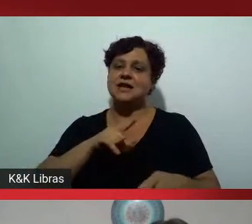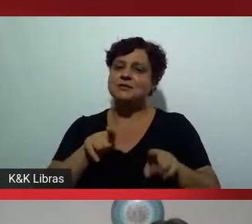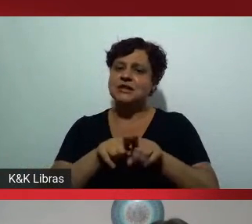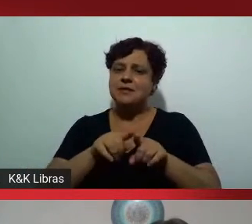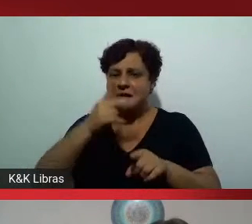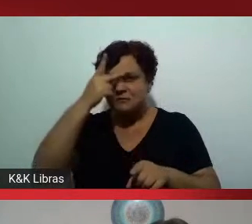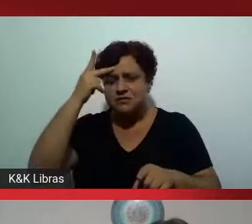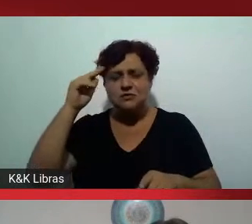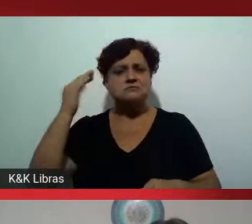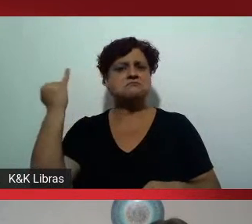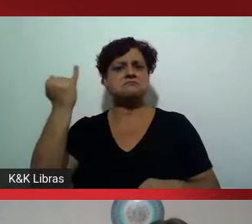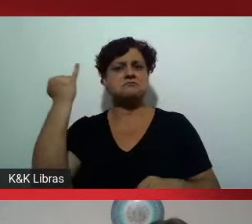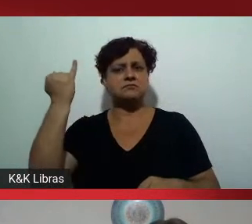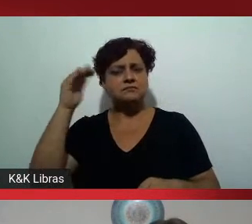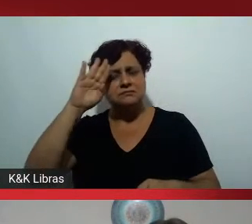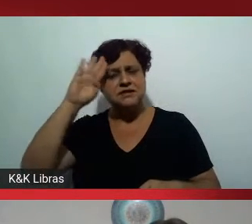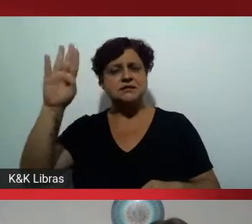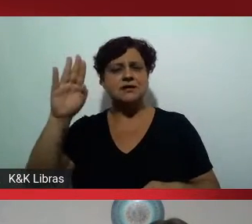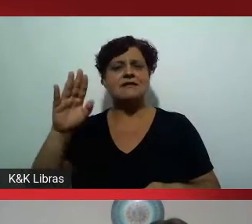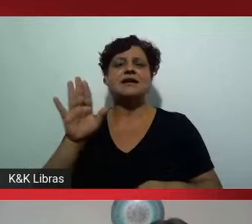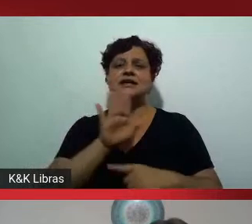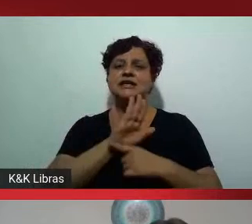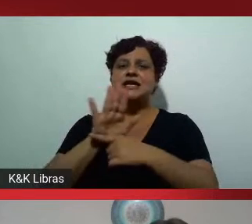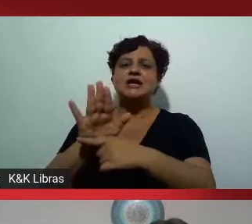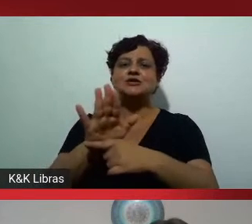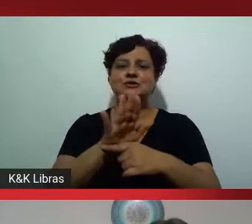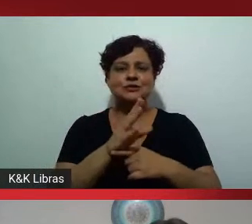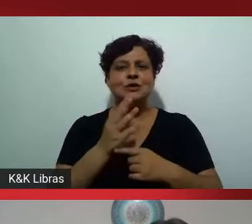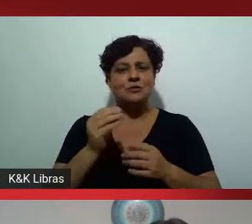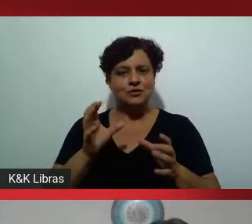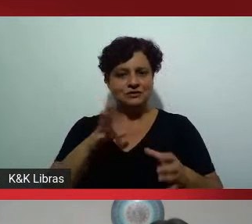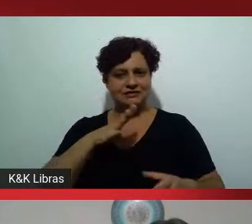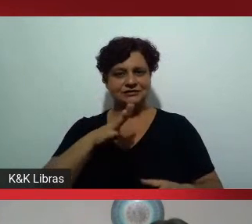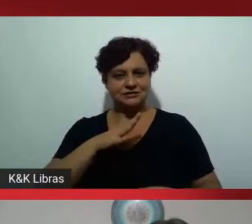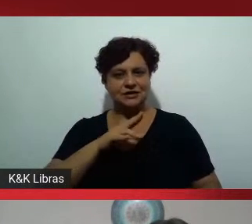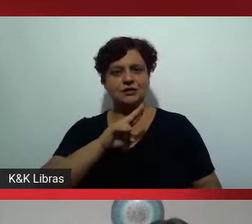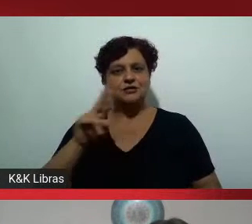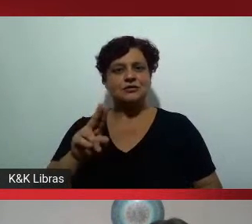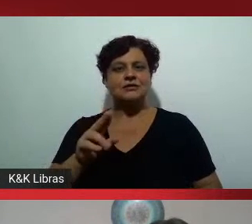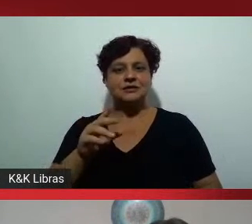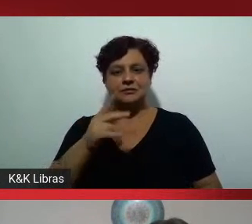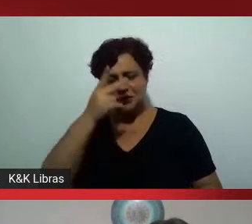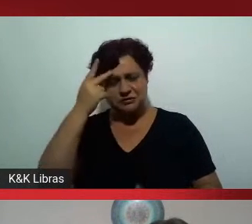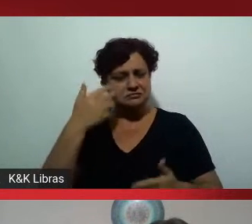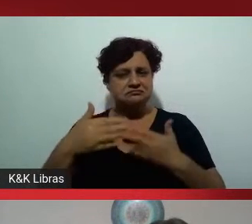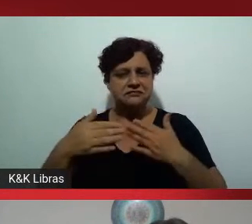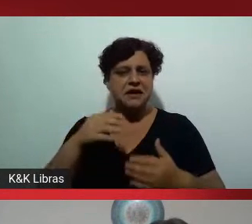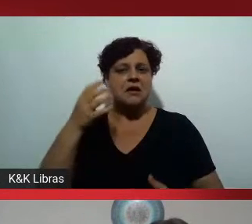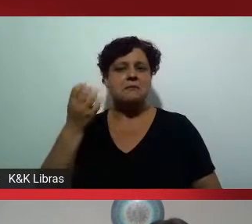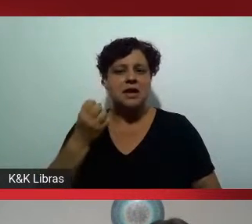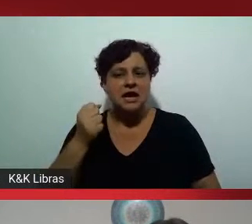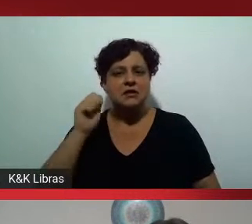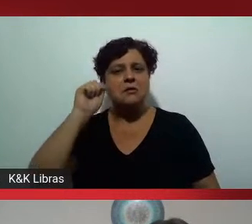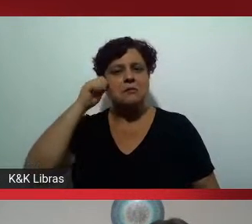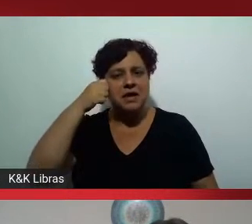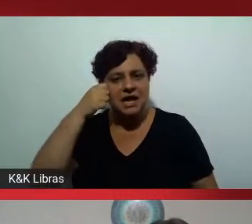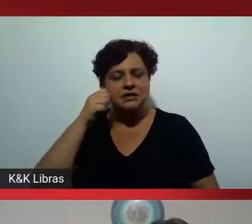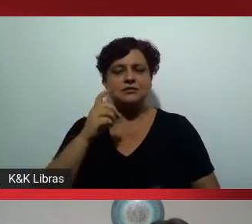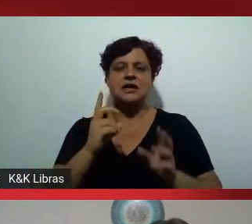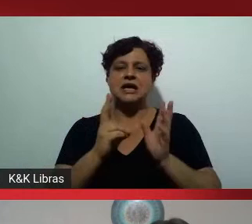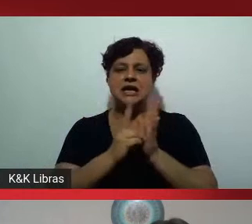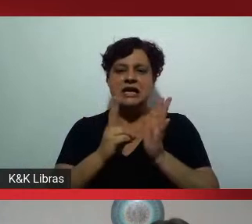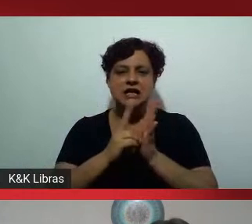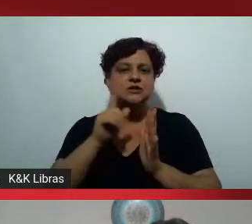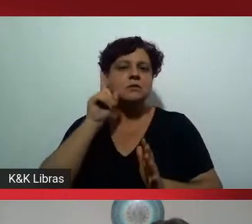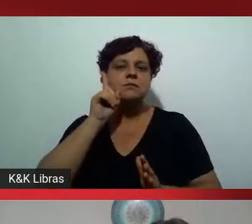povoam o imaginário do vassourense seja ele branco preto pardo índio ou os que não se declaram